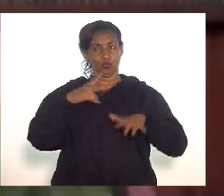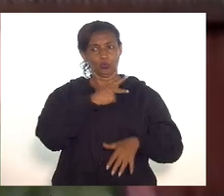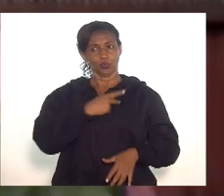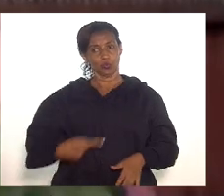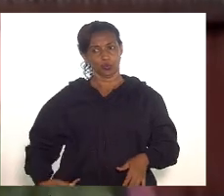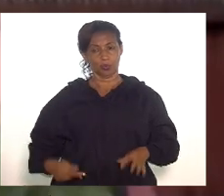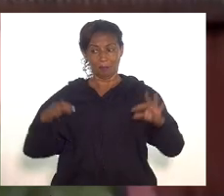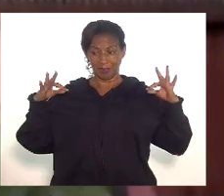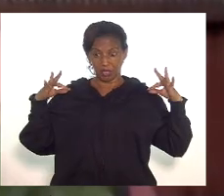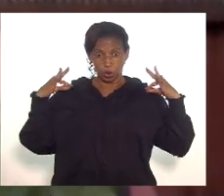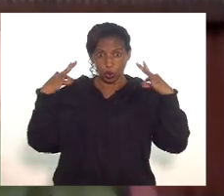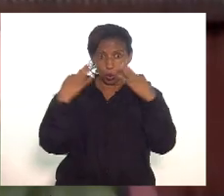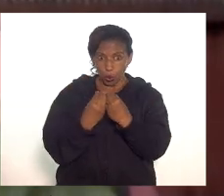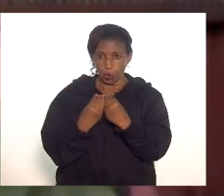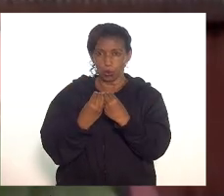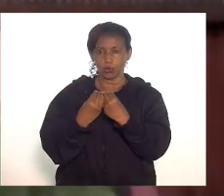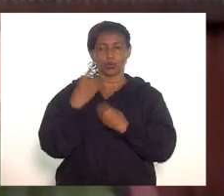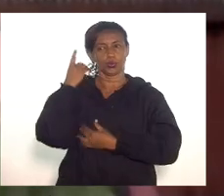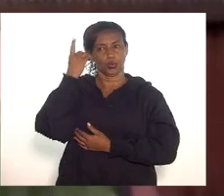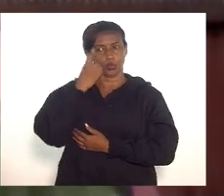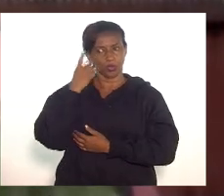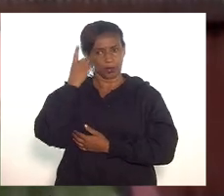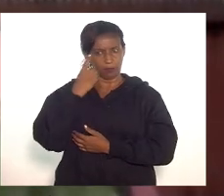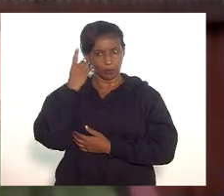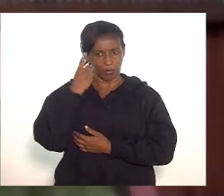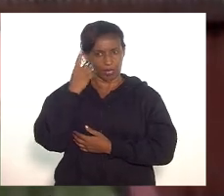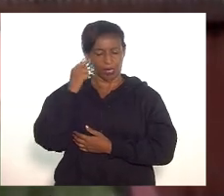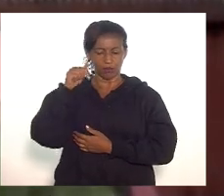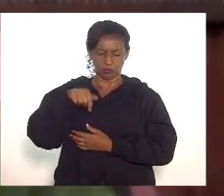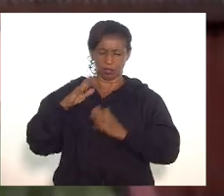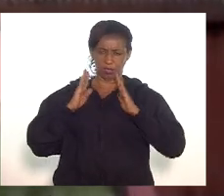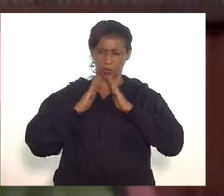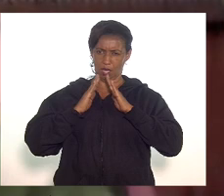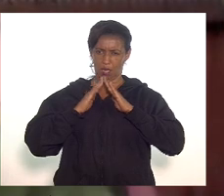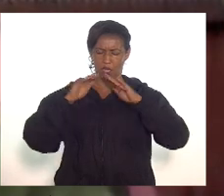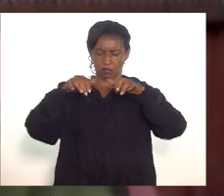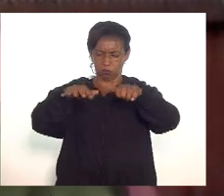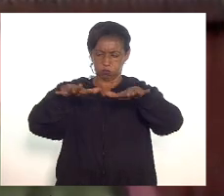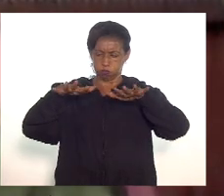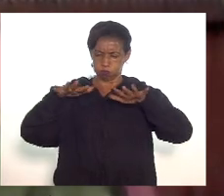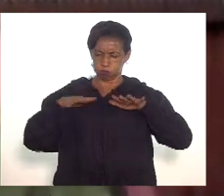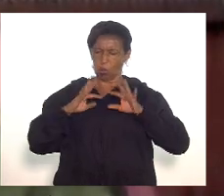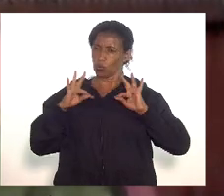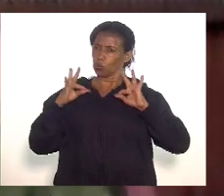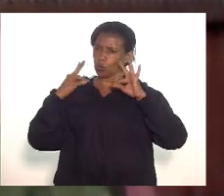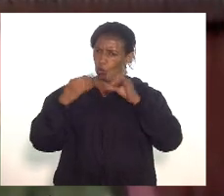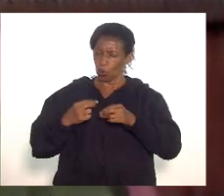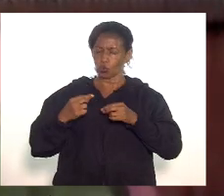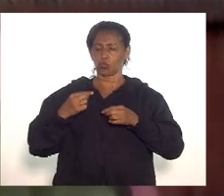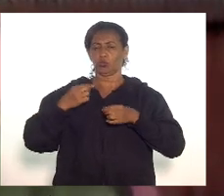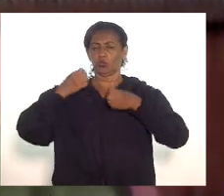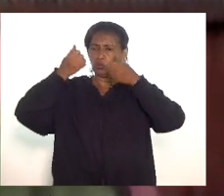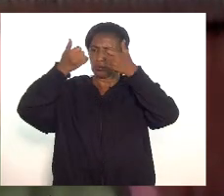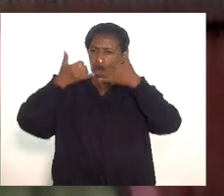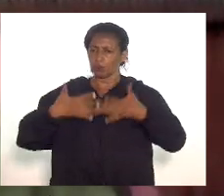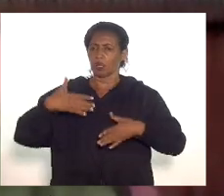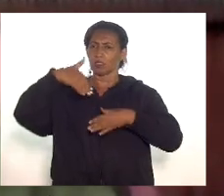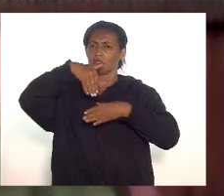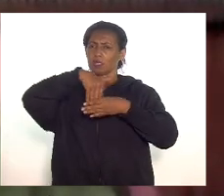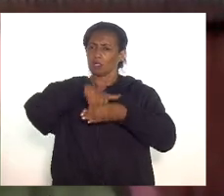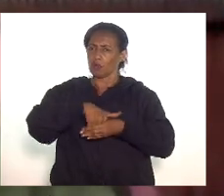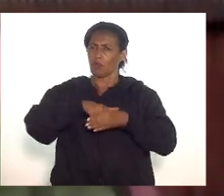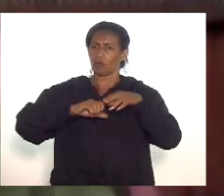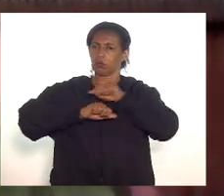colegiado dessa Casa pudesse emitir os seus pareceres e justificar os seus votos de maneira